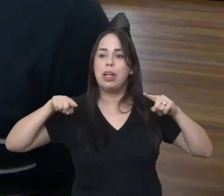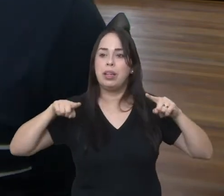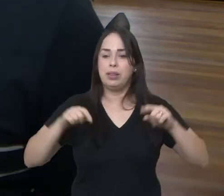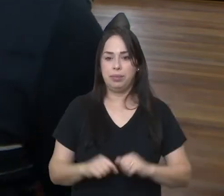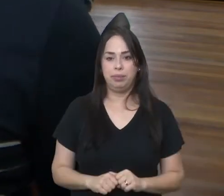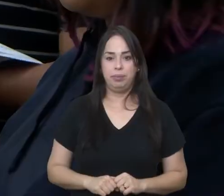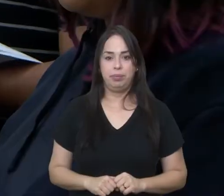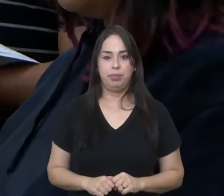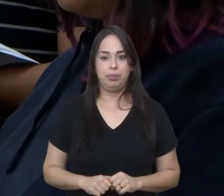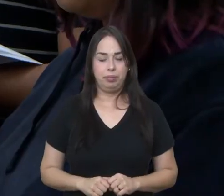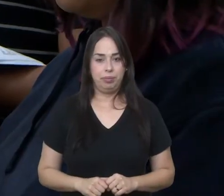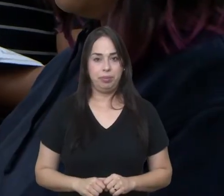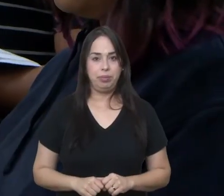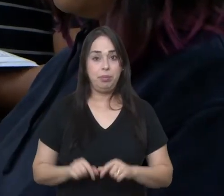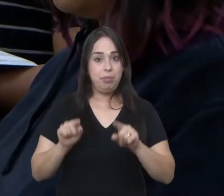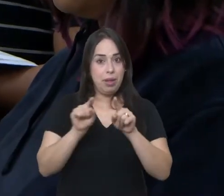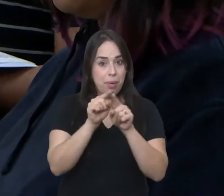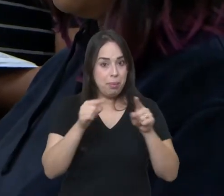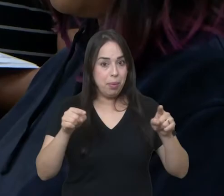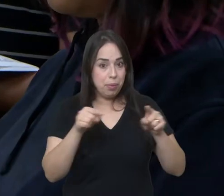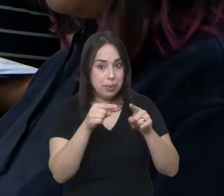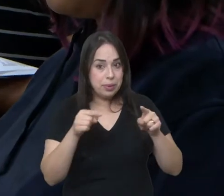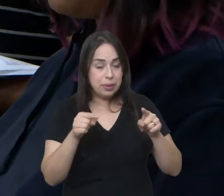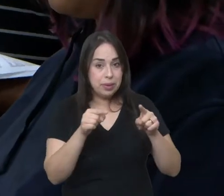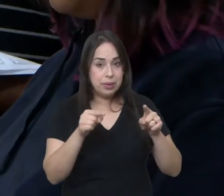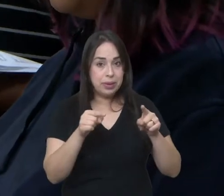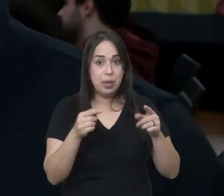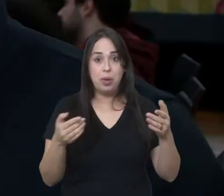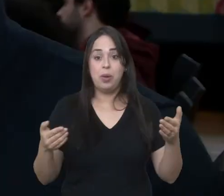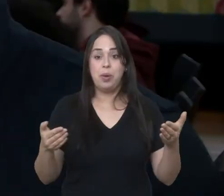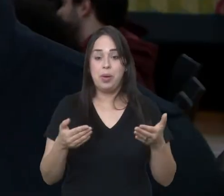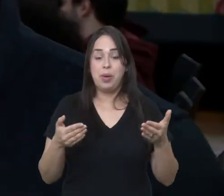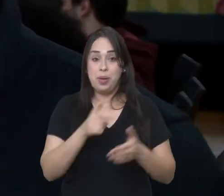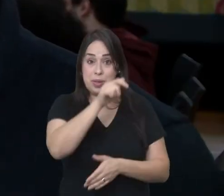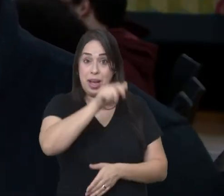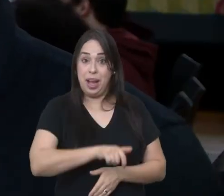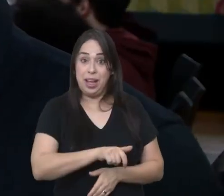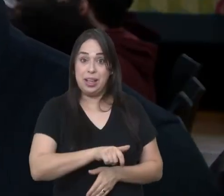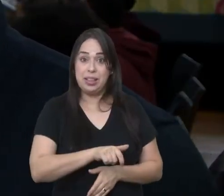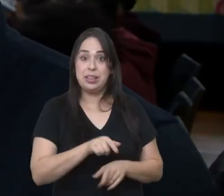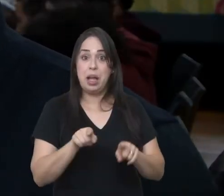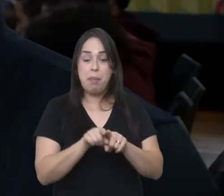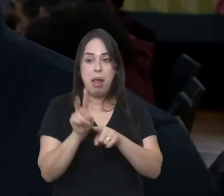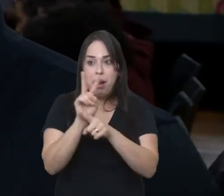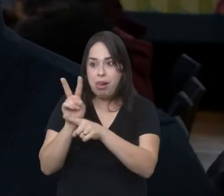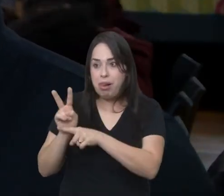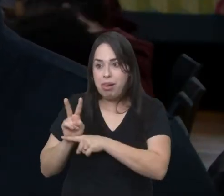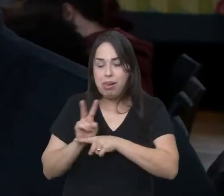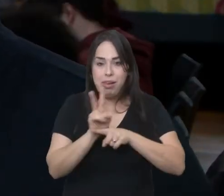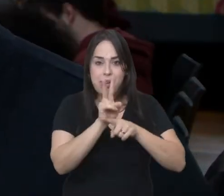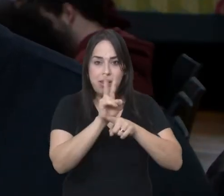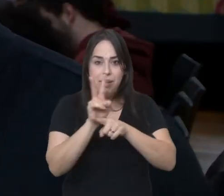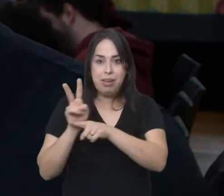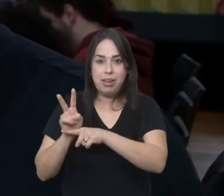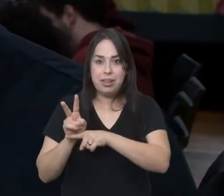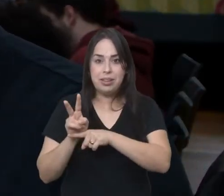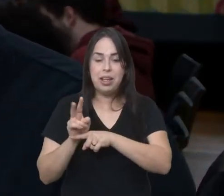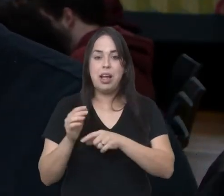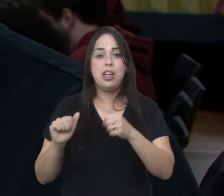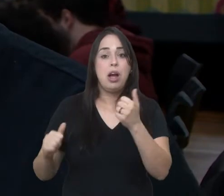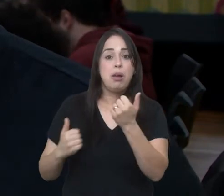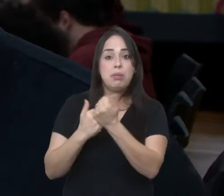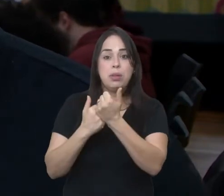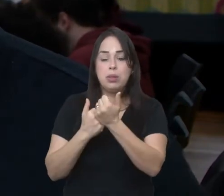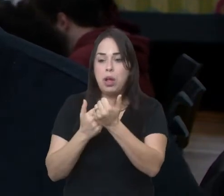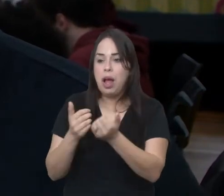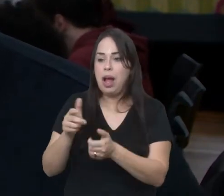projeto. Além de músico do Coro Sinfônico hoje Fabiano também é monitor do núcleo preparatório auxiliando